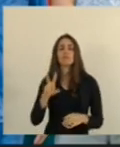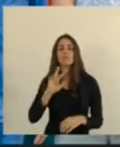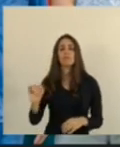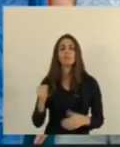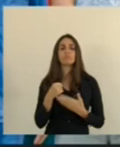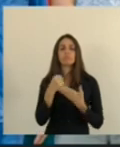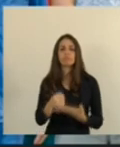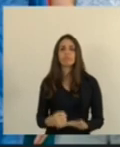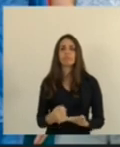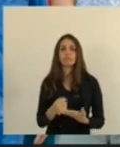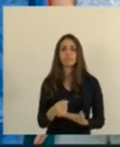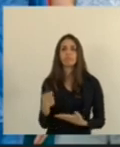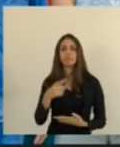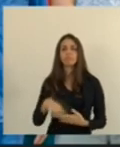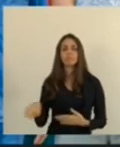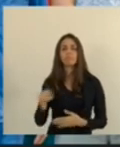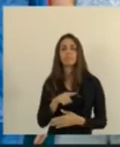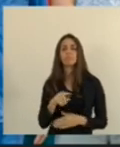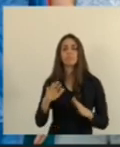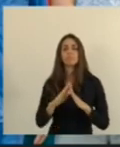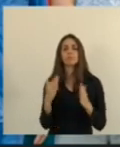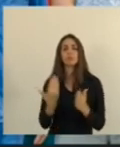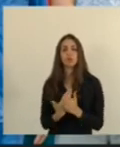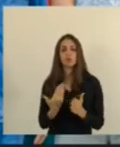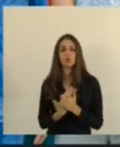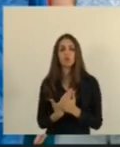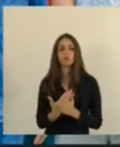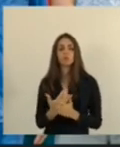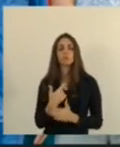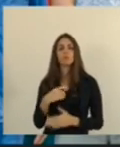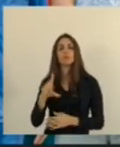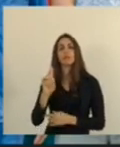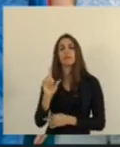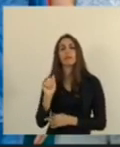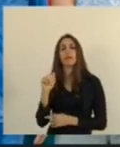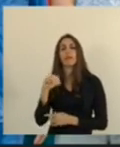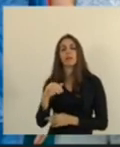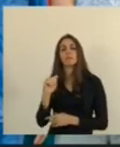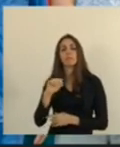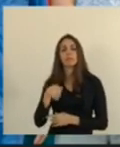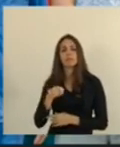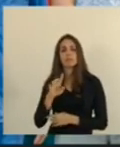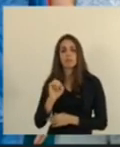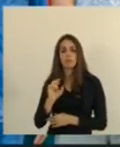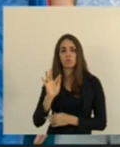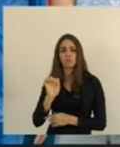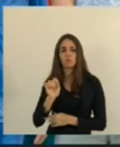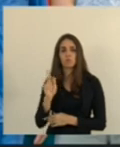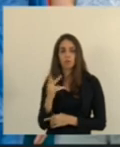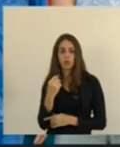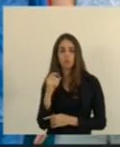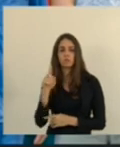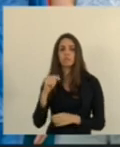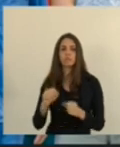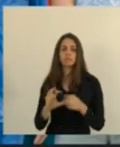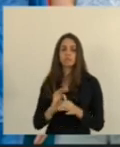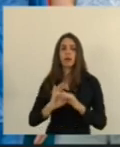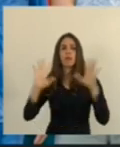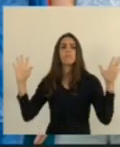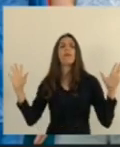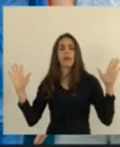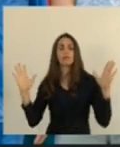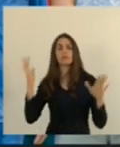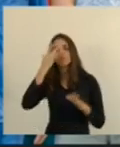diferença para que essa escola Damasceno, José Damasceno Filho, ela seja desinterditada